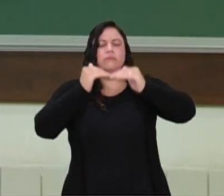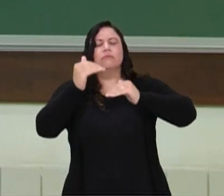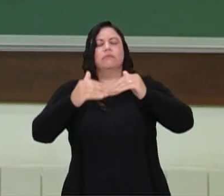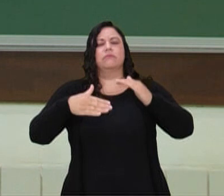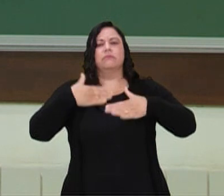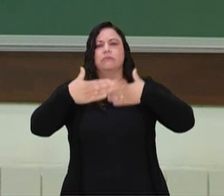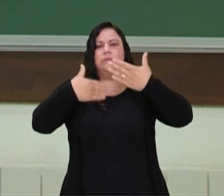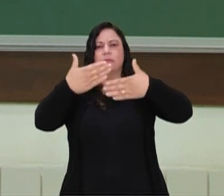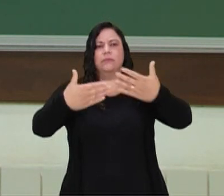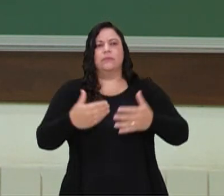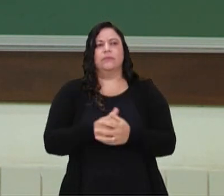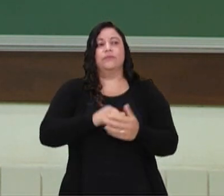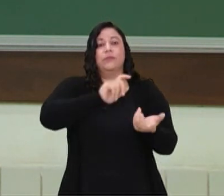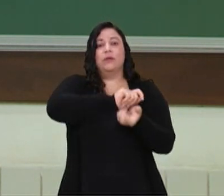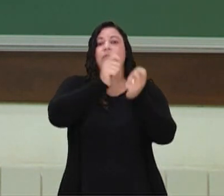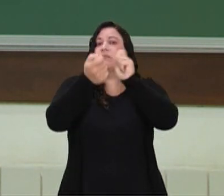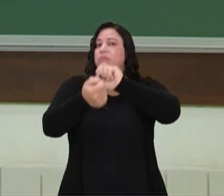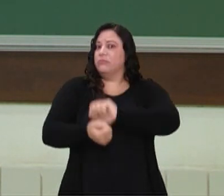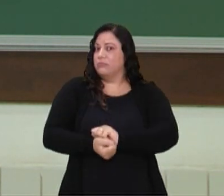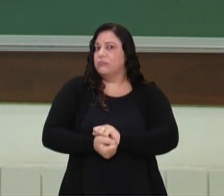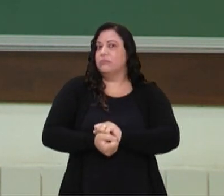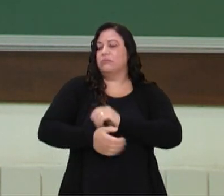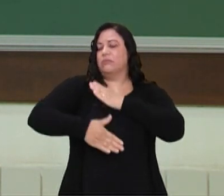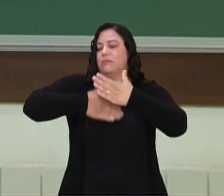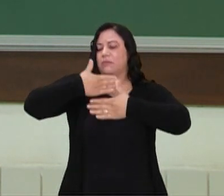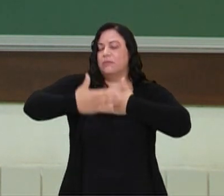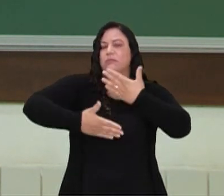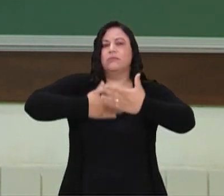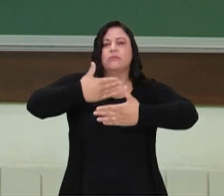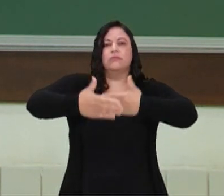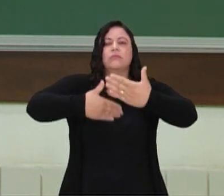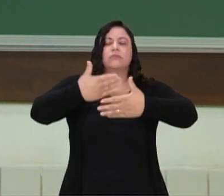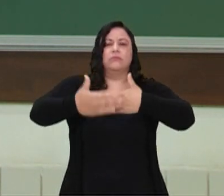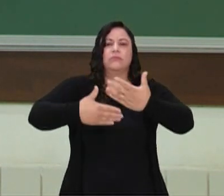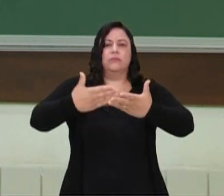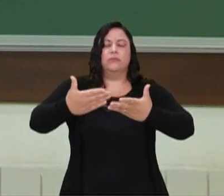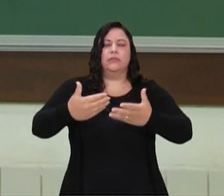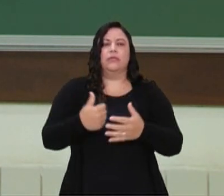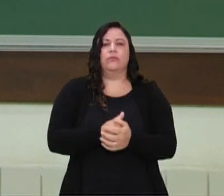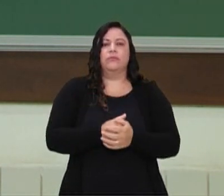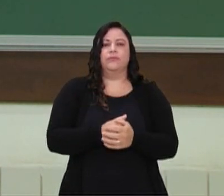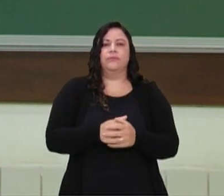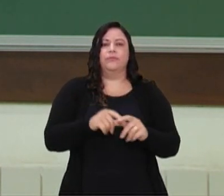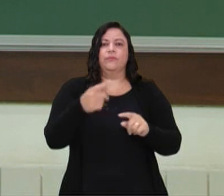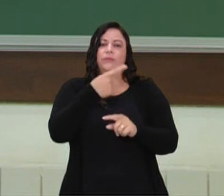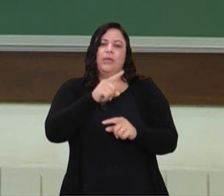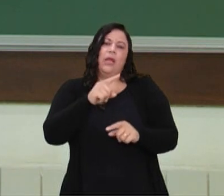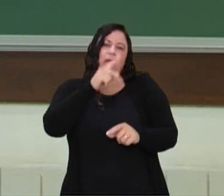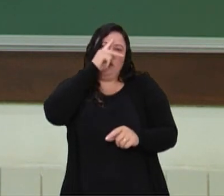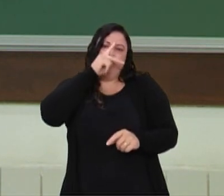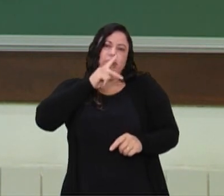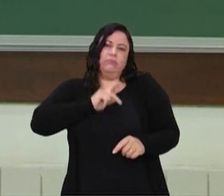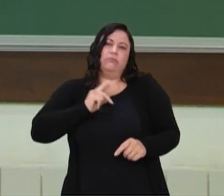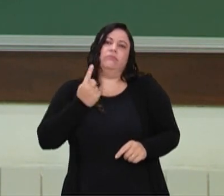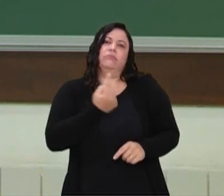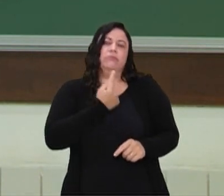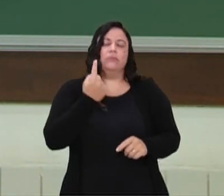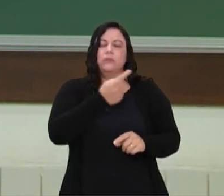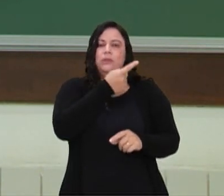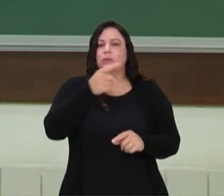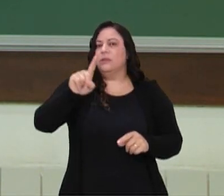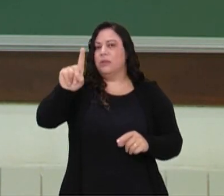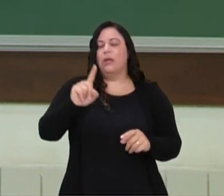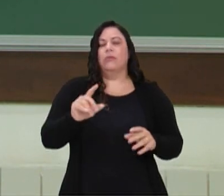caminhos, ela se transformou, passou, né, deixou de ser uma dança individual, passou a ser